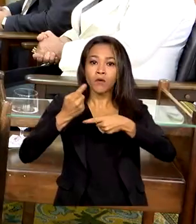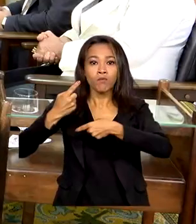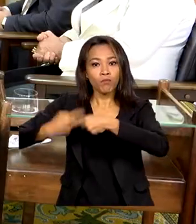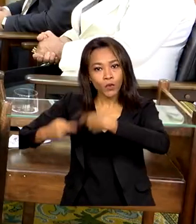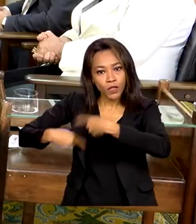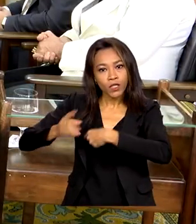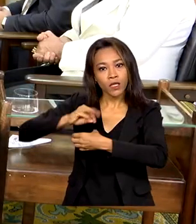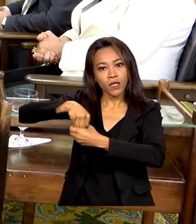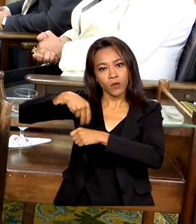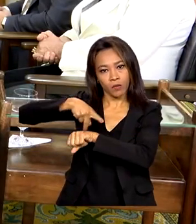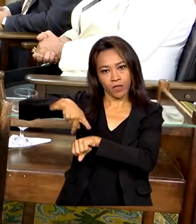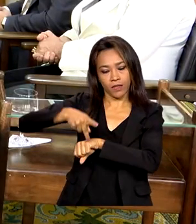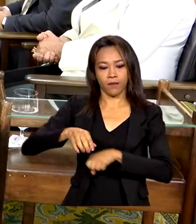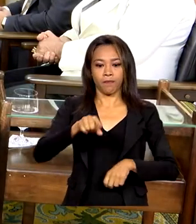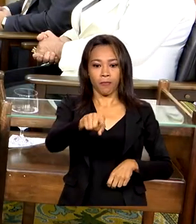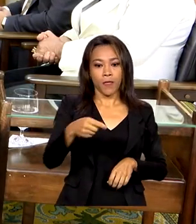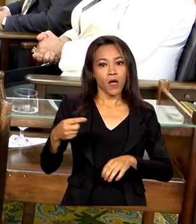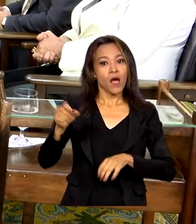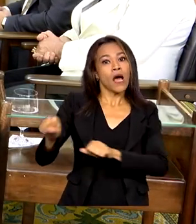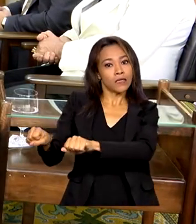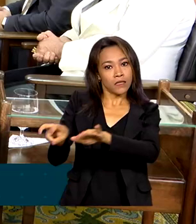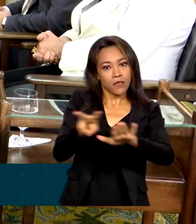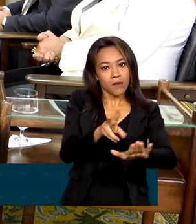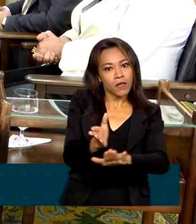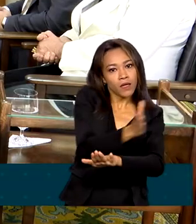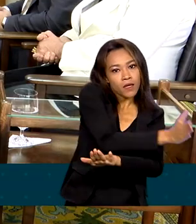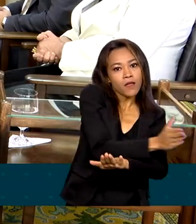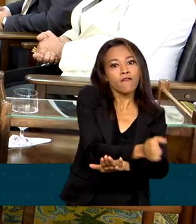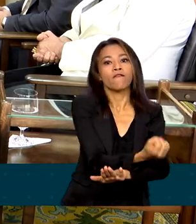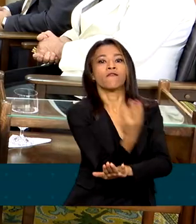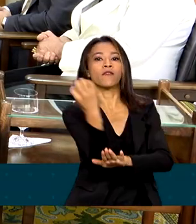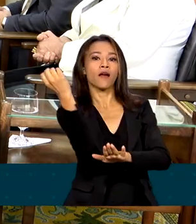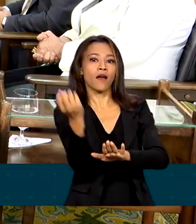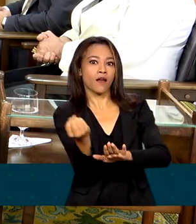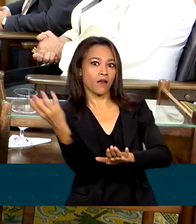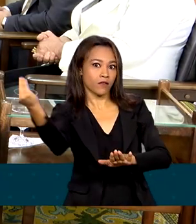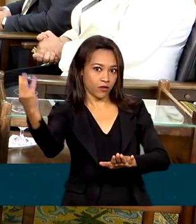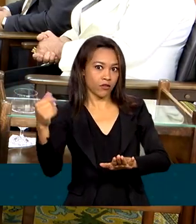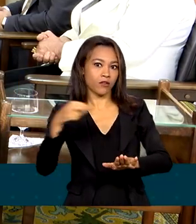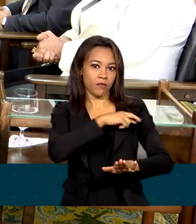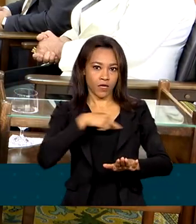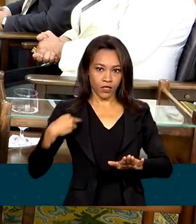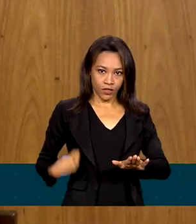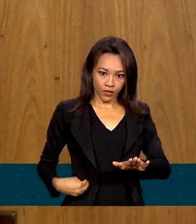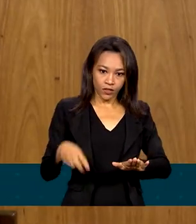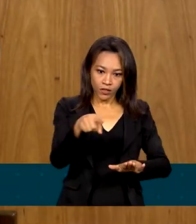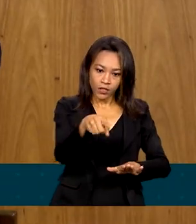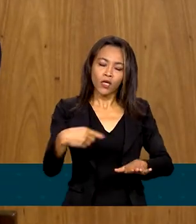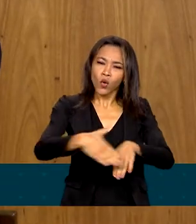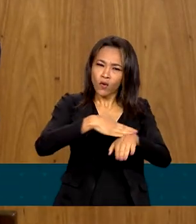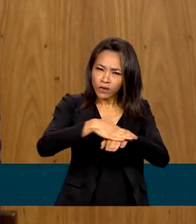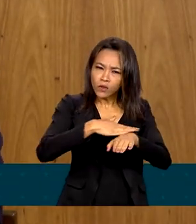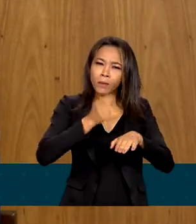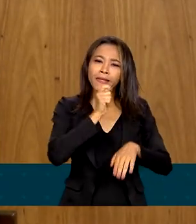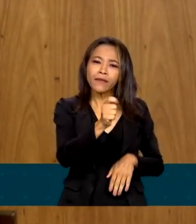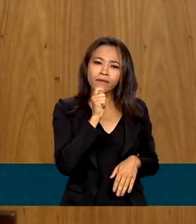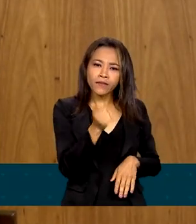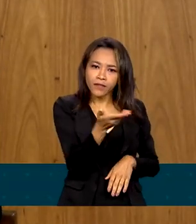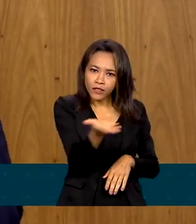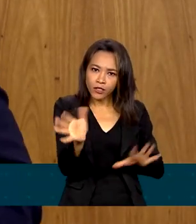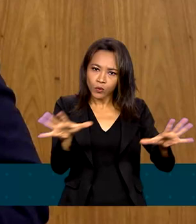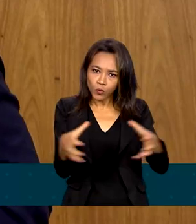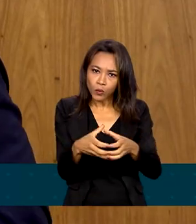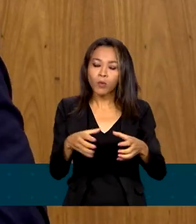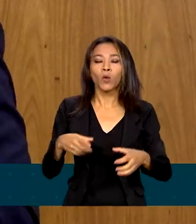Na semana em viaja para a China, o presidente Lula conversou com o site Brasil 247. Sobre o encontro com o líder